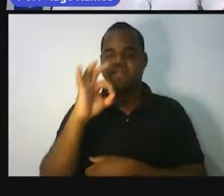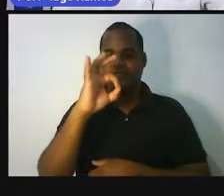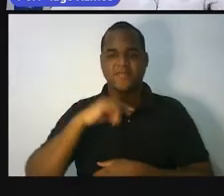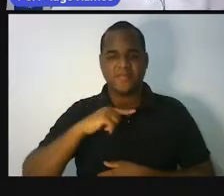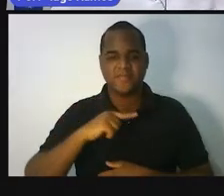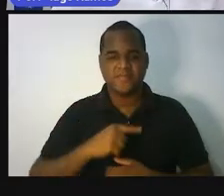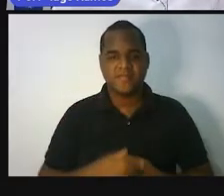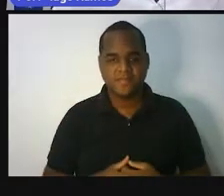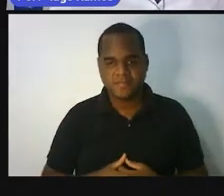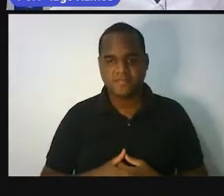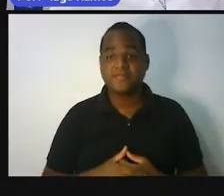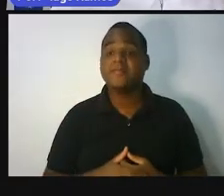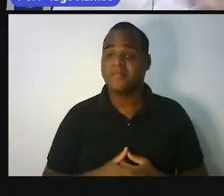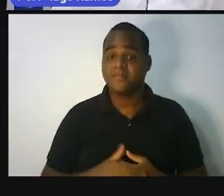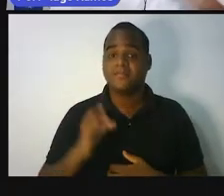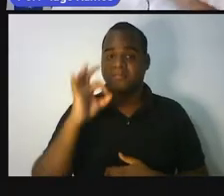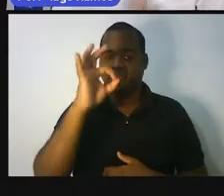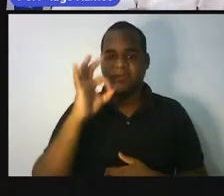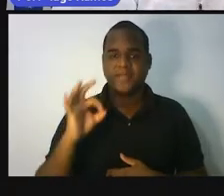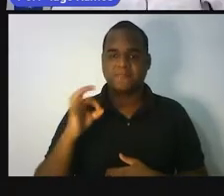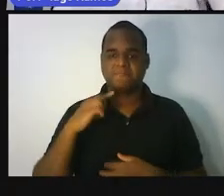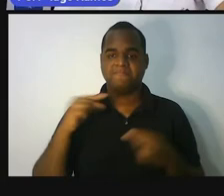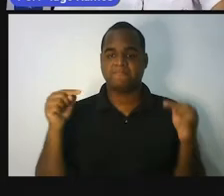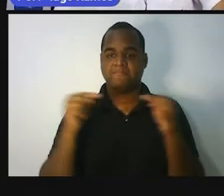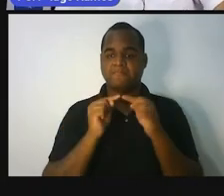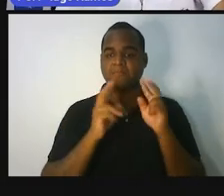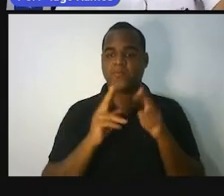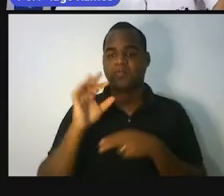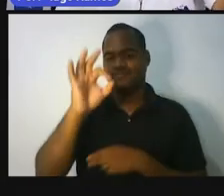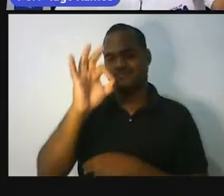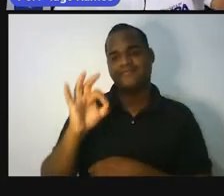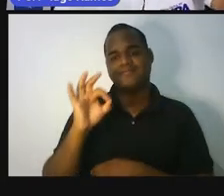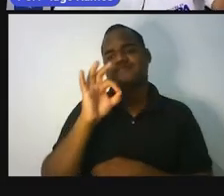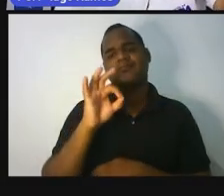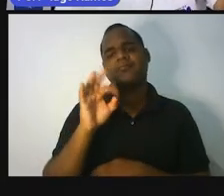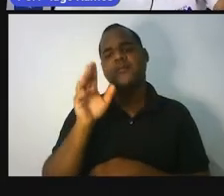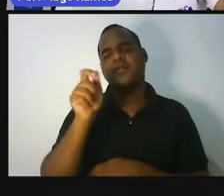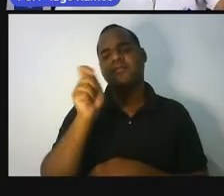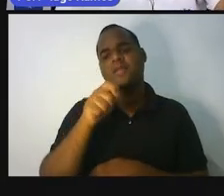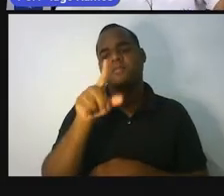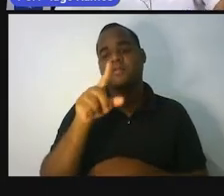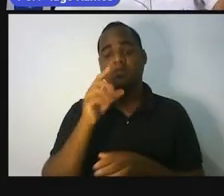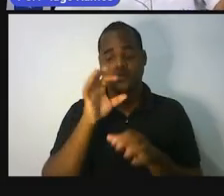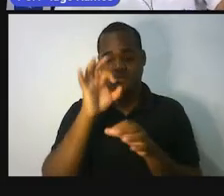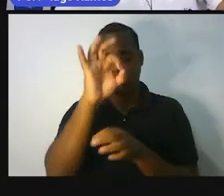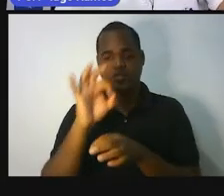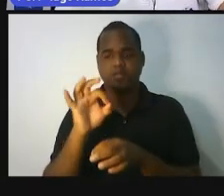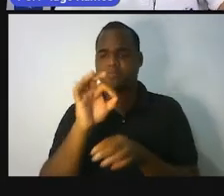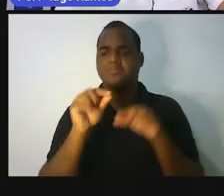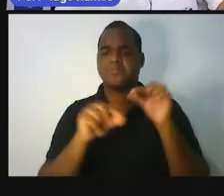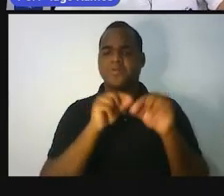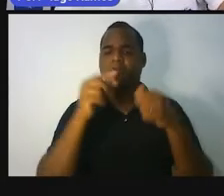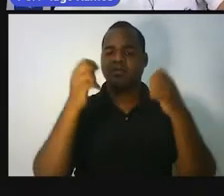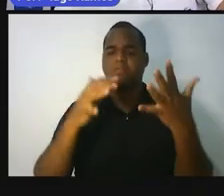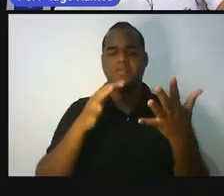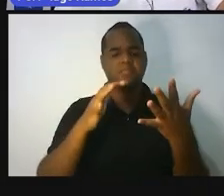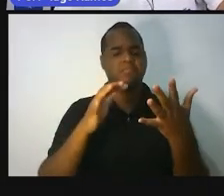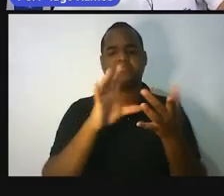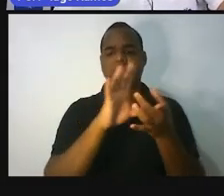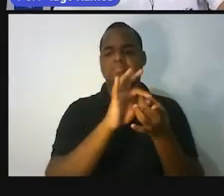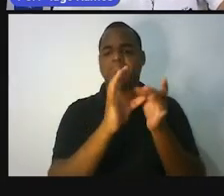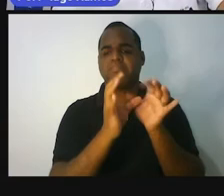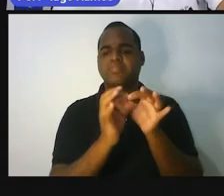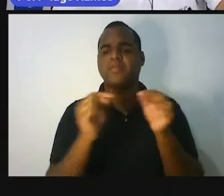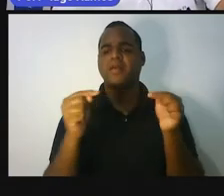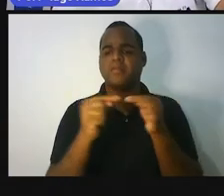Porcentagem percentual é o mesmo que porcentagem. Mas essa porcentagem é em relação ao quê?